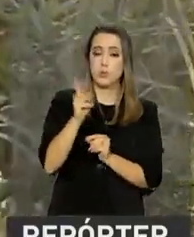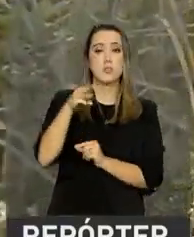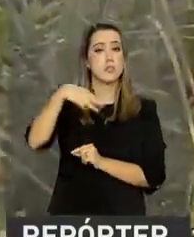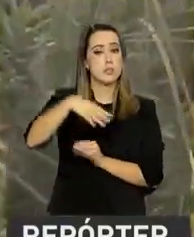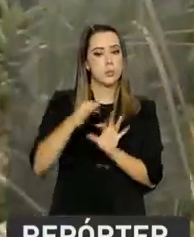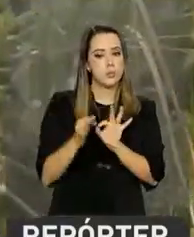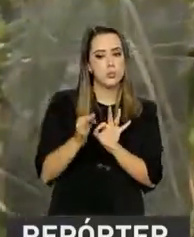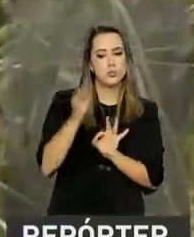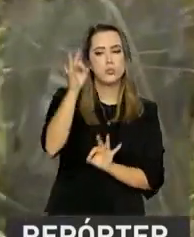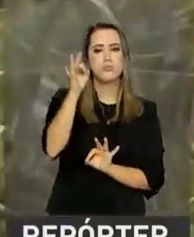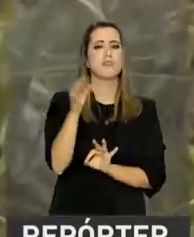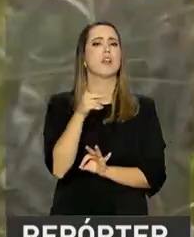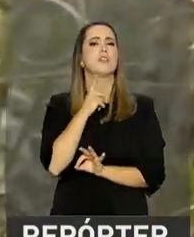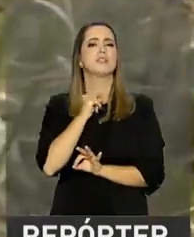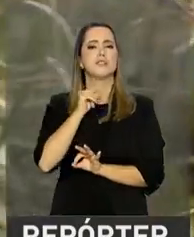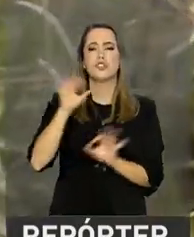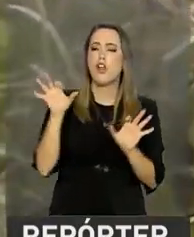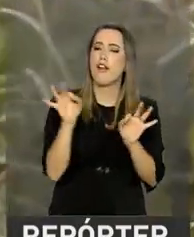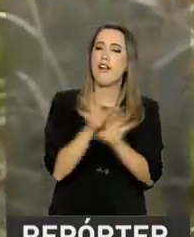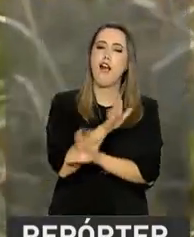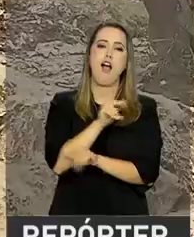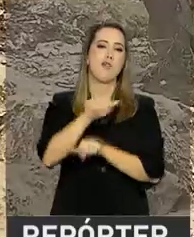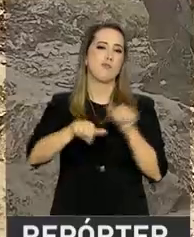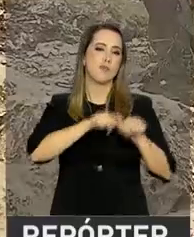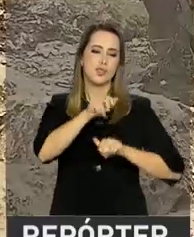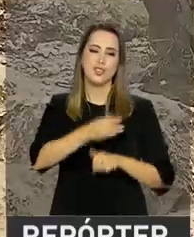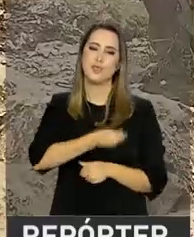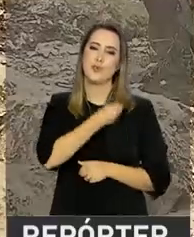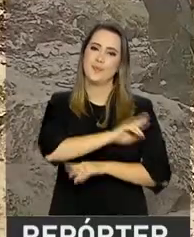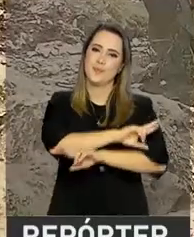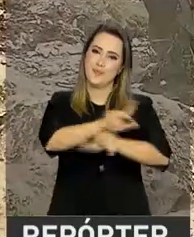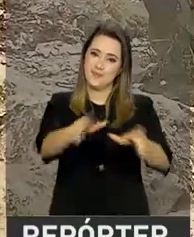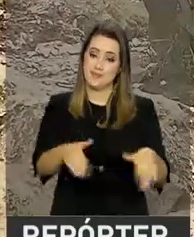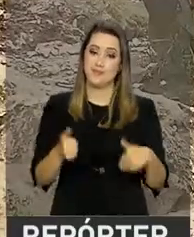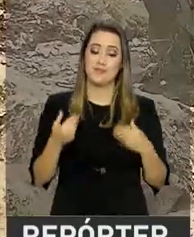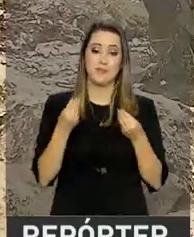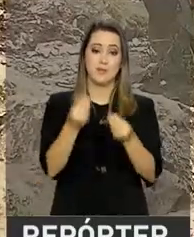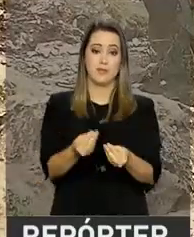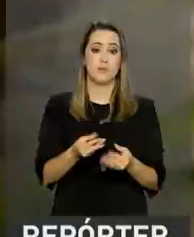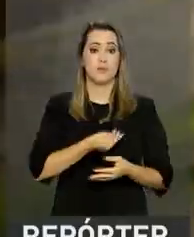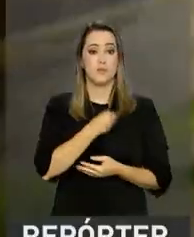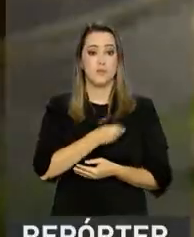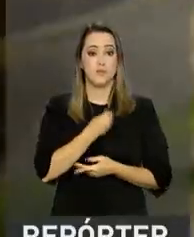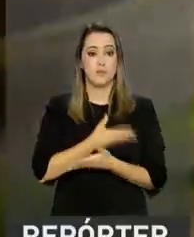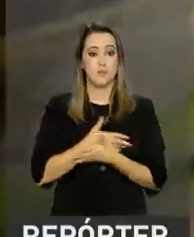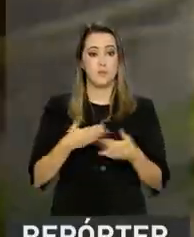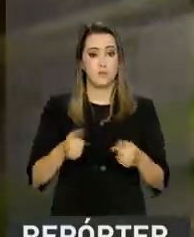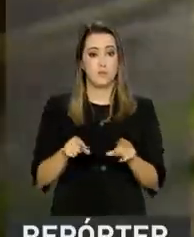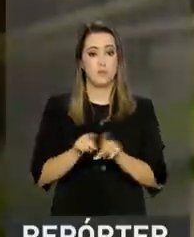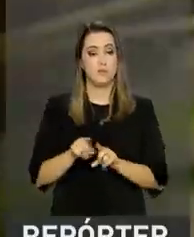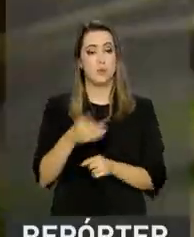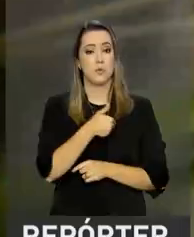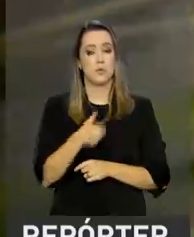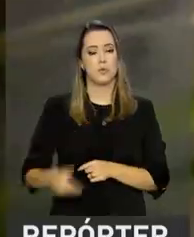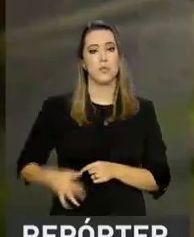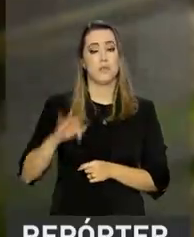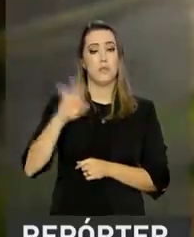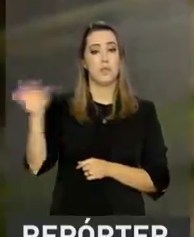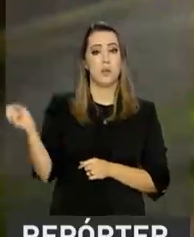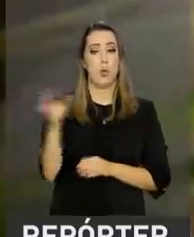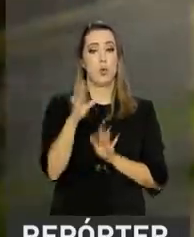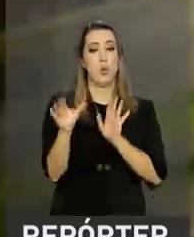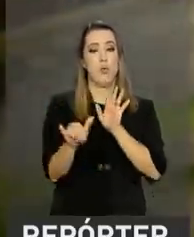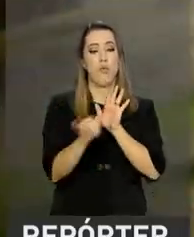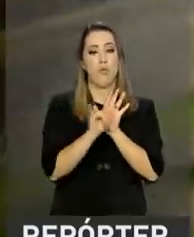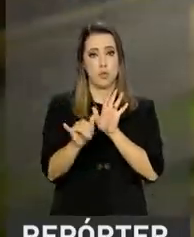emprego, que muda a vida de muita gente. E para manter viva a nascente do Velho Chico, o governo federal abriu um edital para